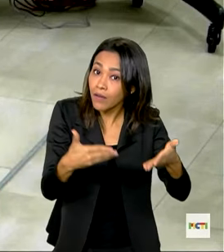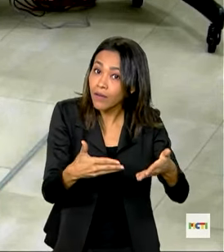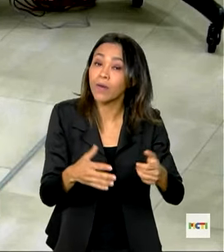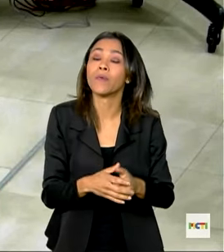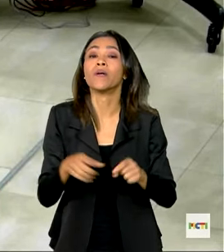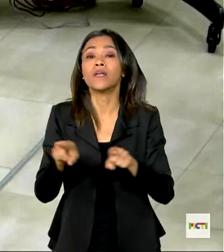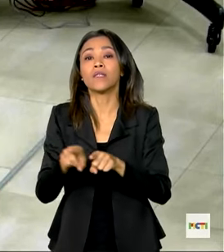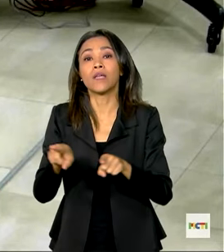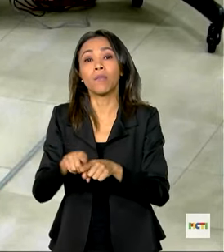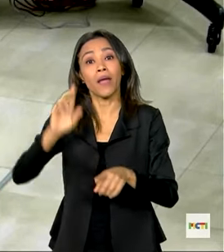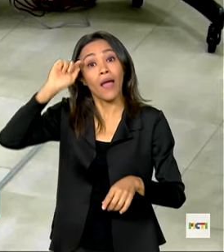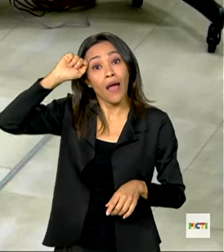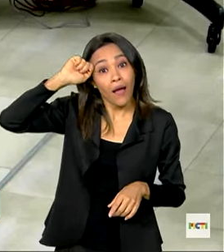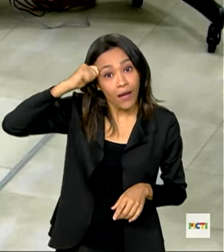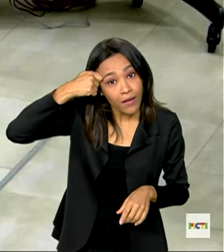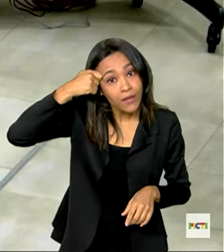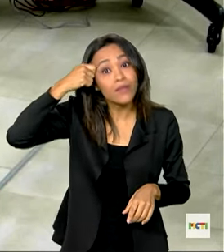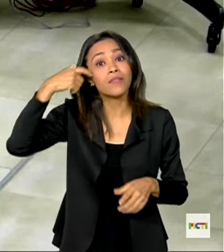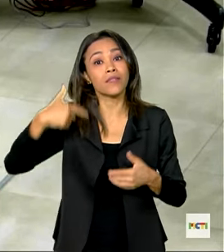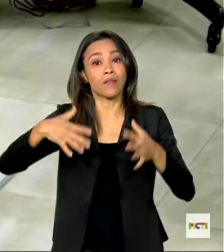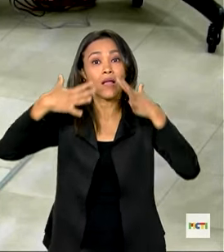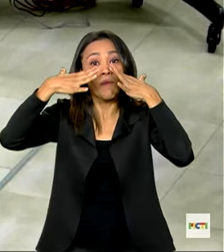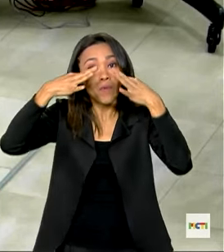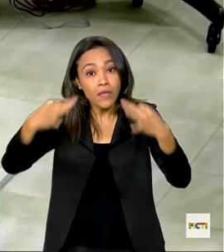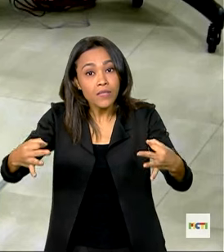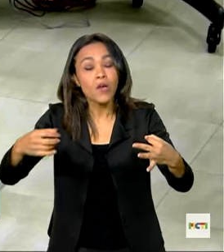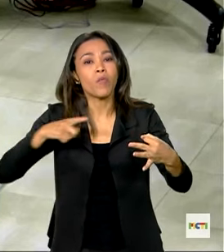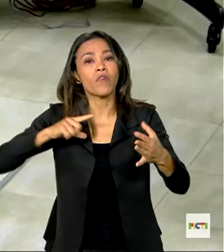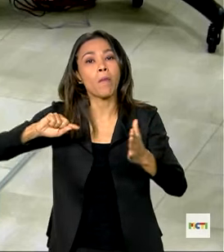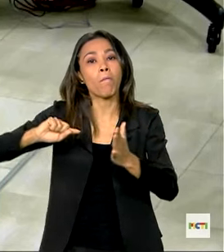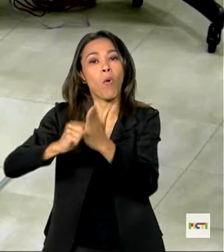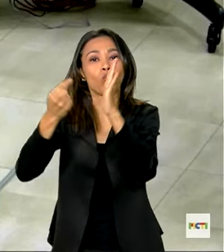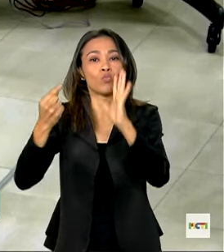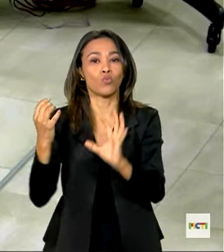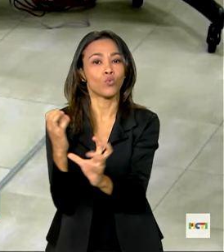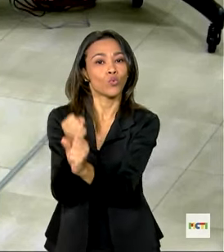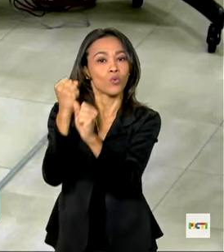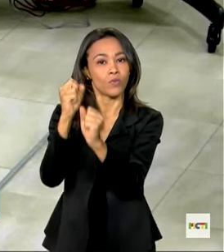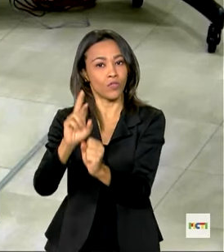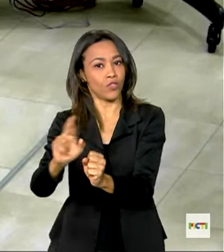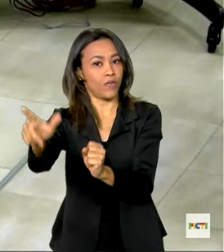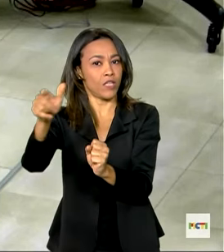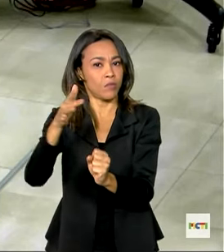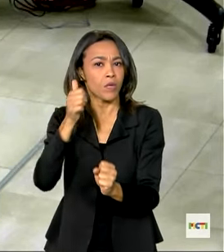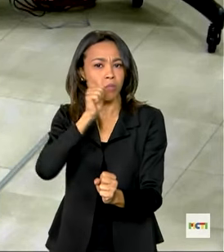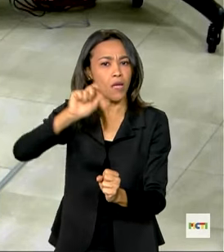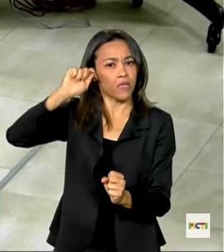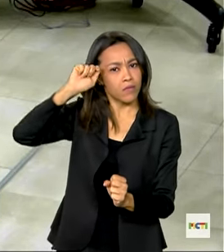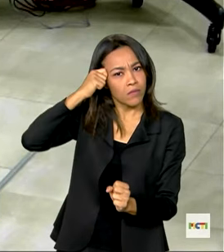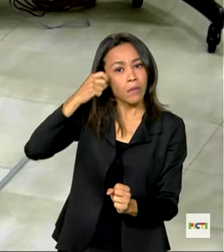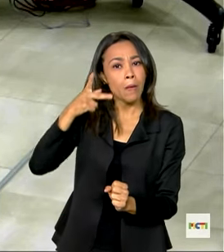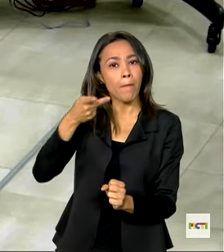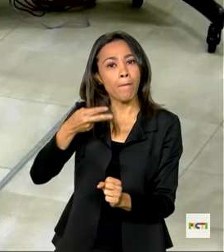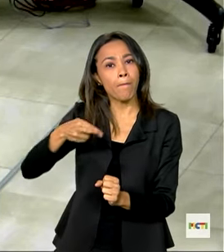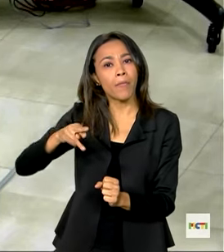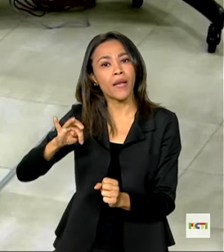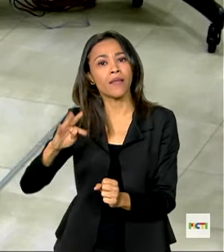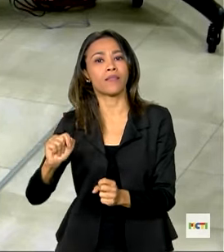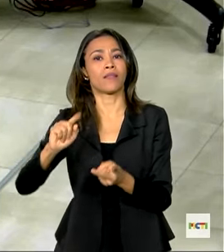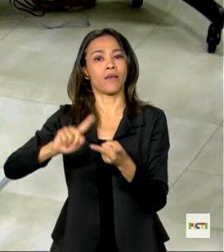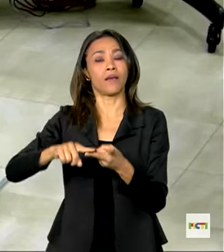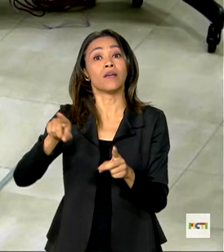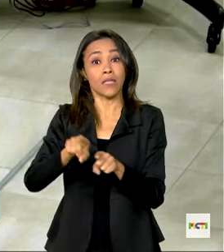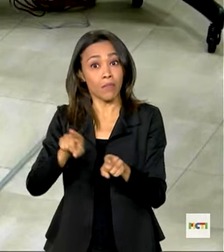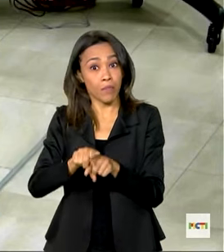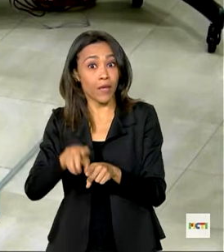equidade ética com racial, pois terá pontuação diferenciada para as mulheres pretas, pardas e indígenas que precisam